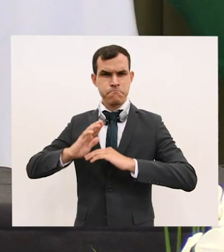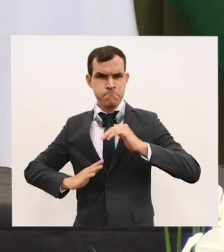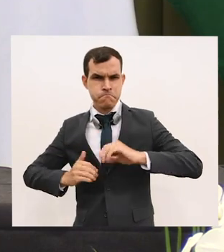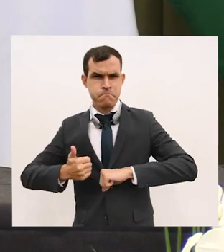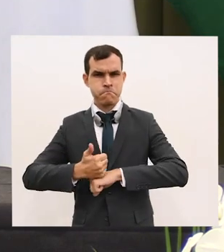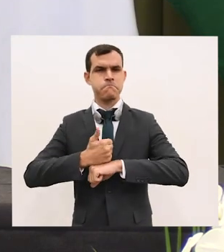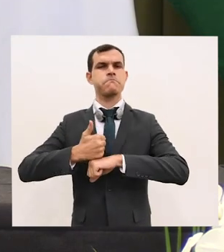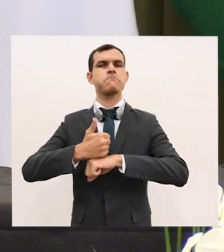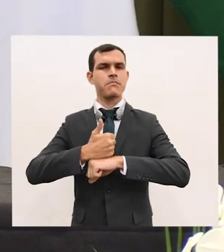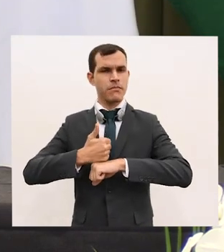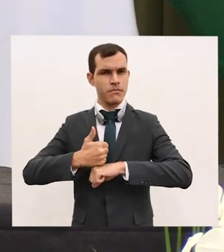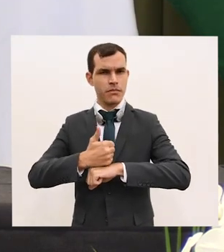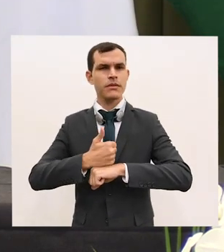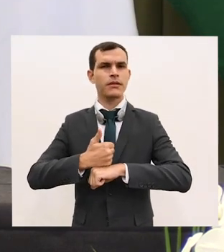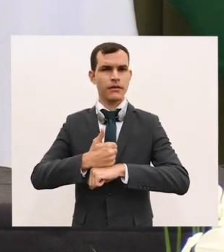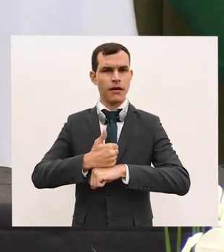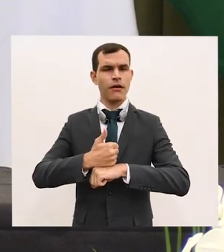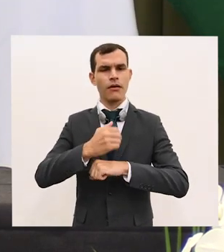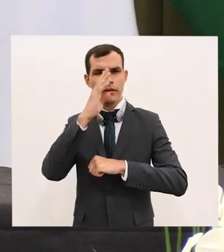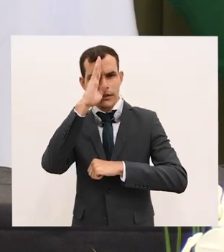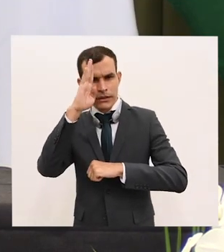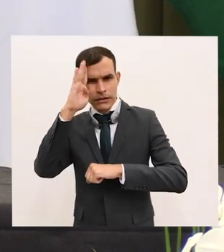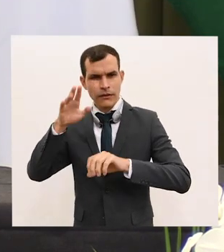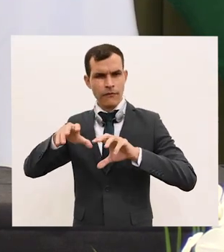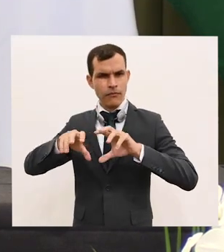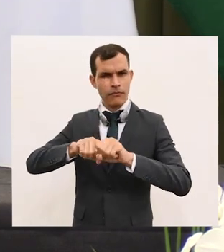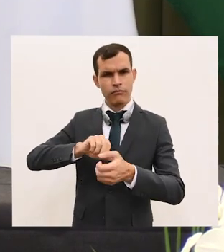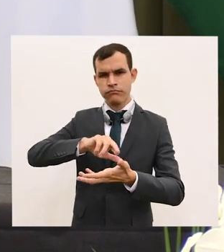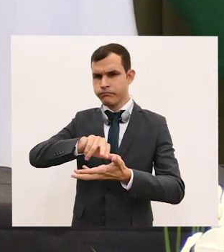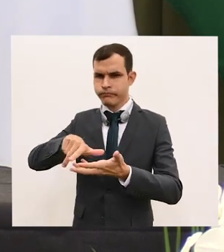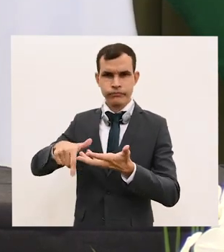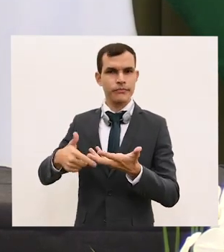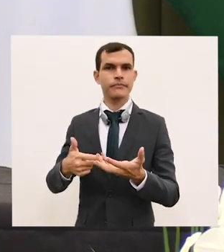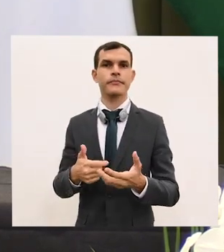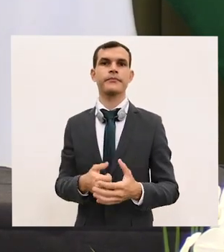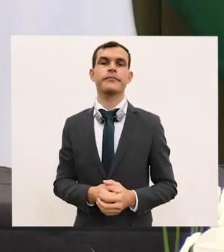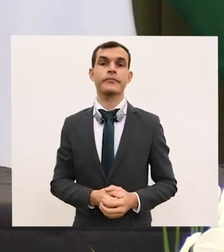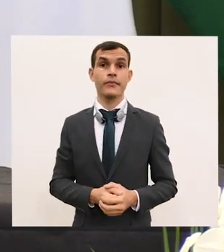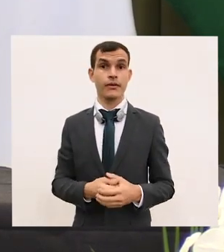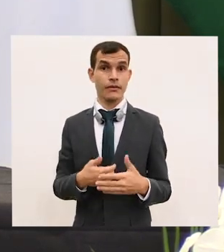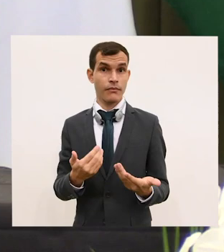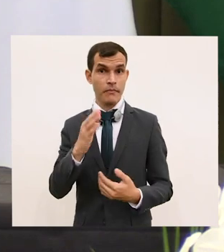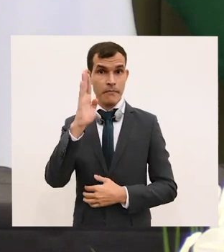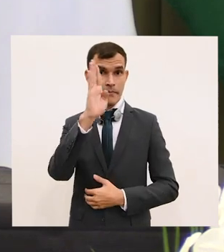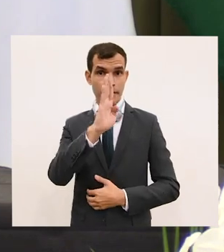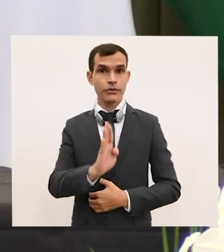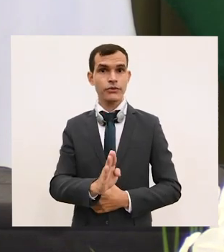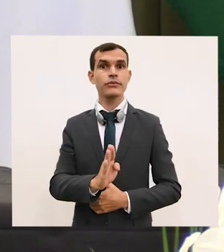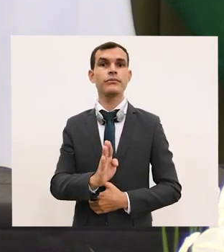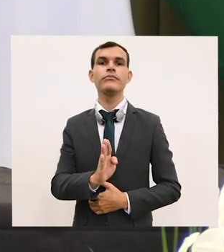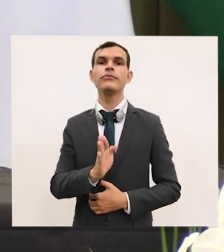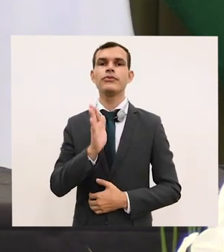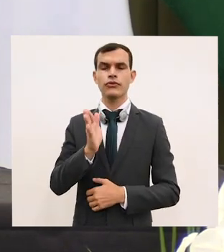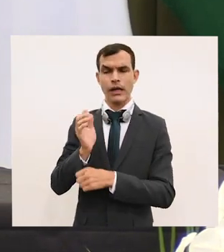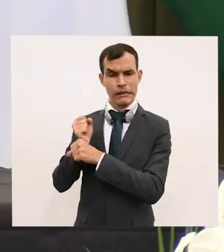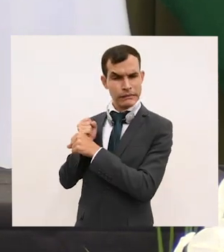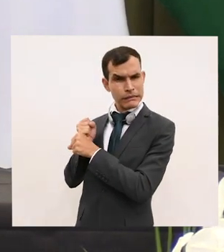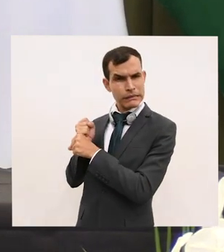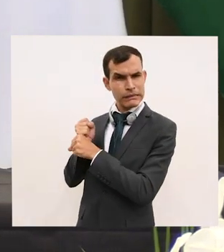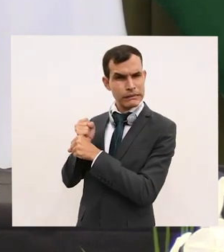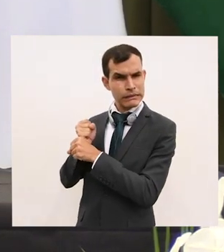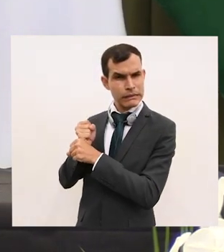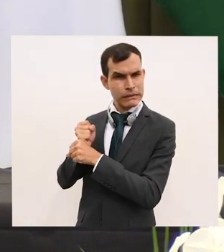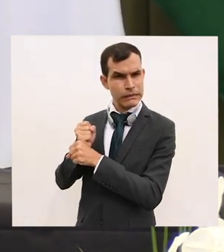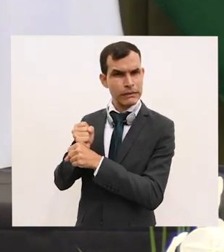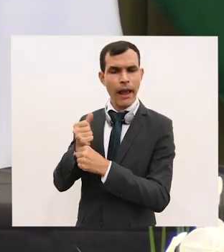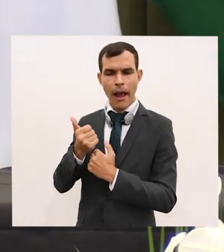e de visão do mundo. O Brasil tem uma posição histórica de apoio à Organização Mundial do Comércio